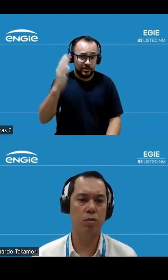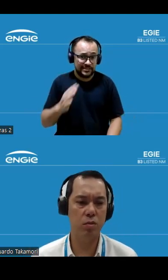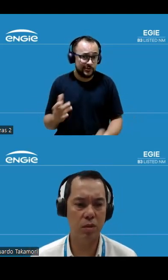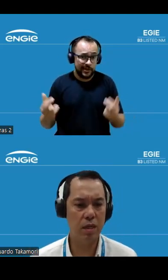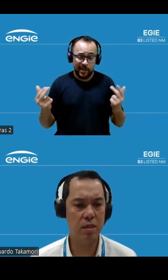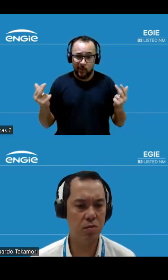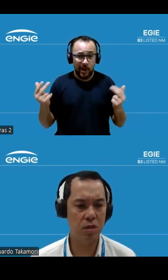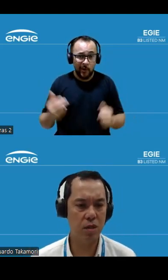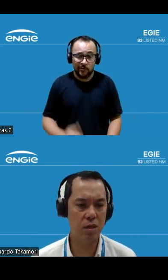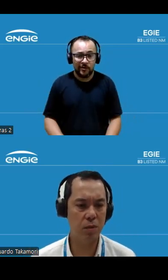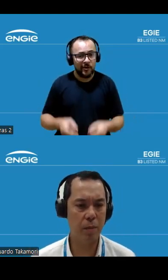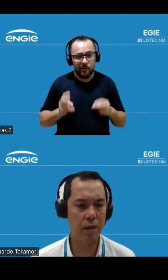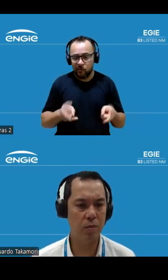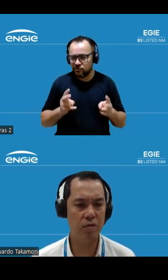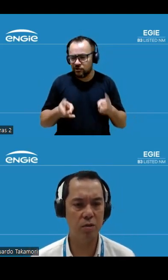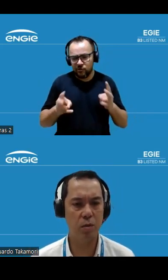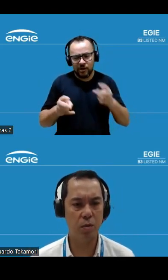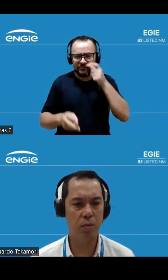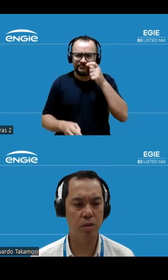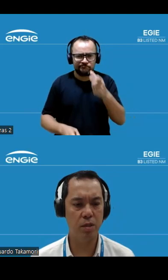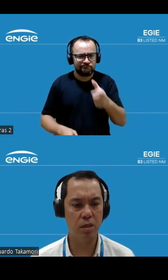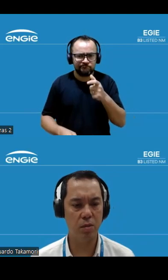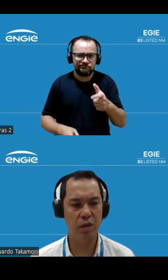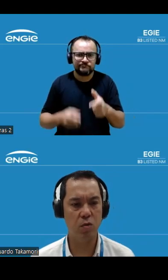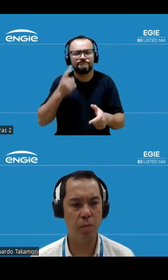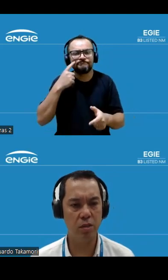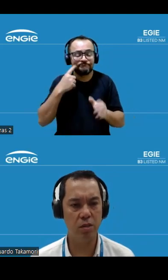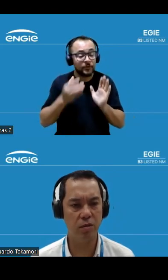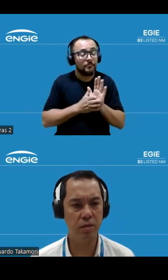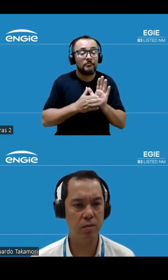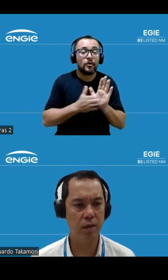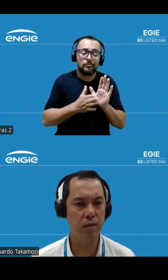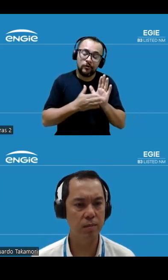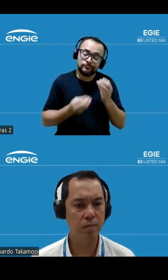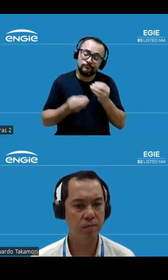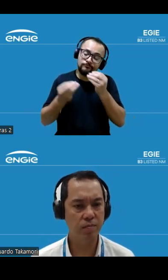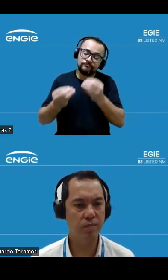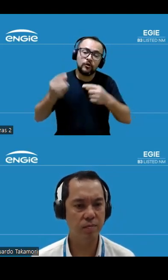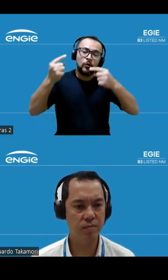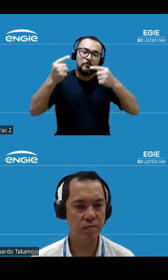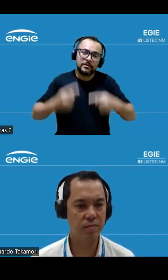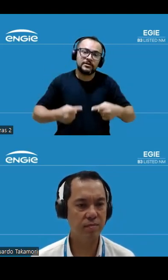continuamos interessados aqui estamos trabalhando para fazer uma proposta e uma oferta competitiva no leilão